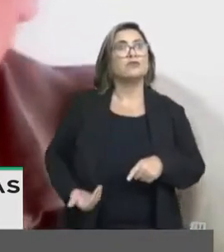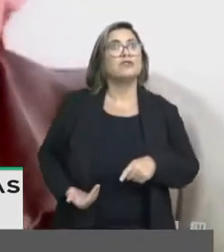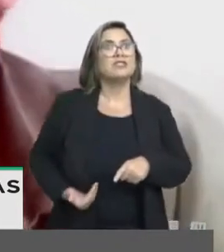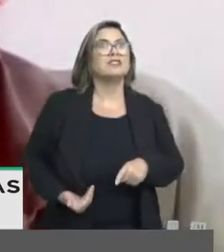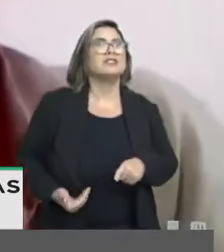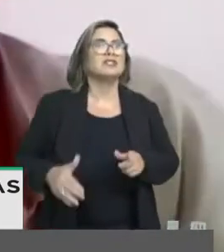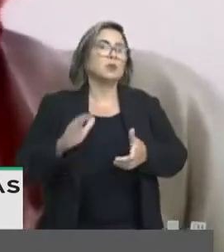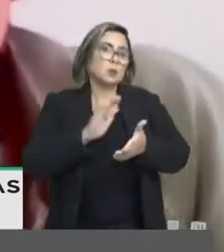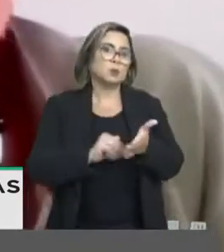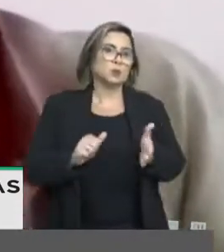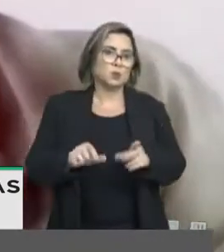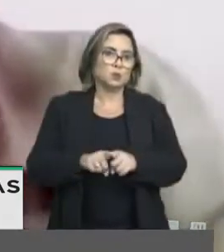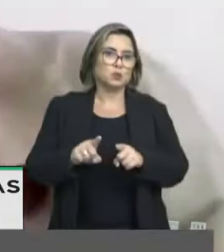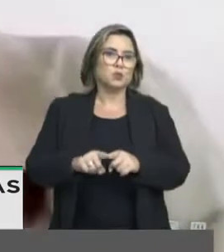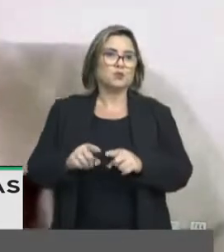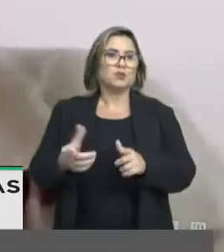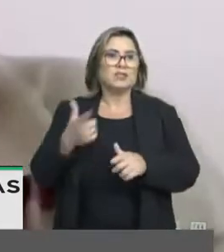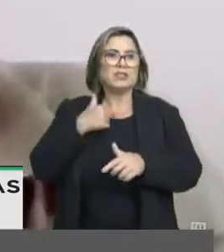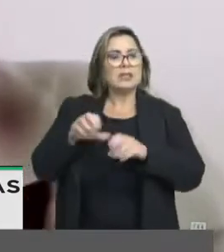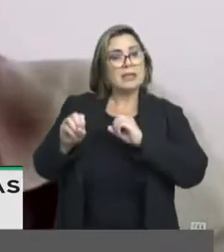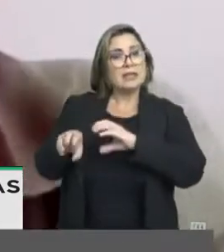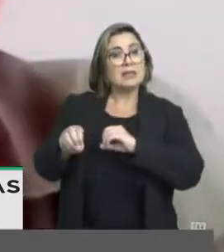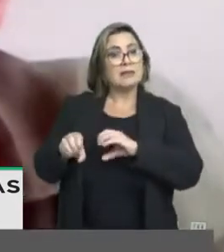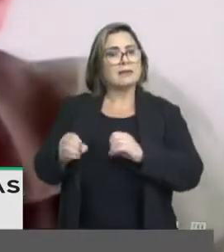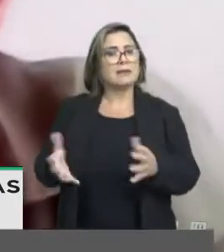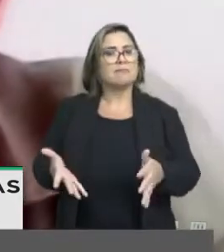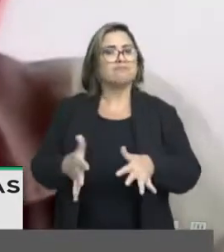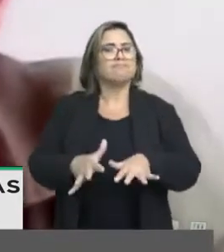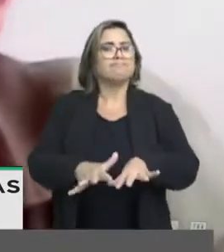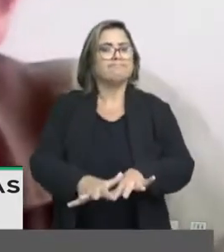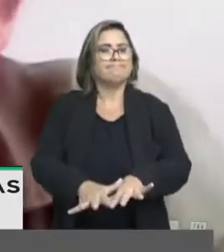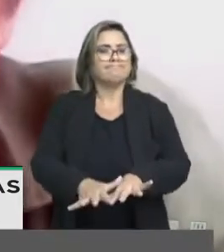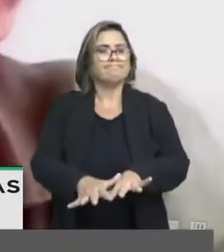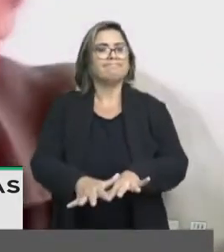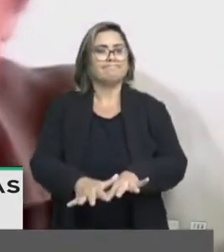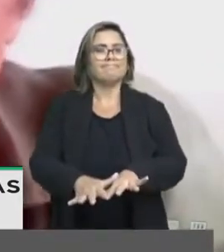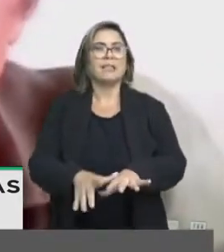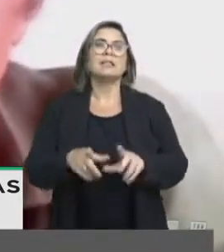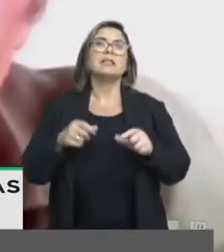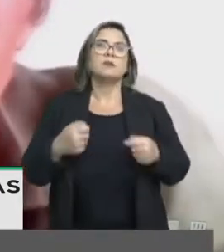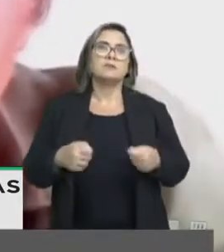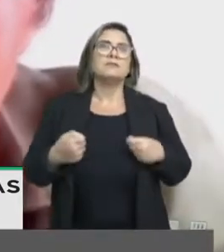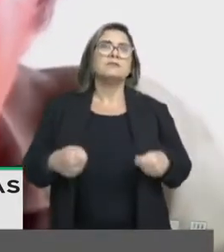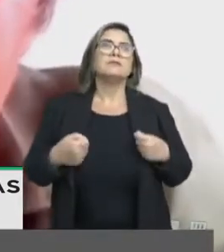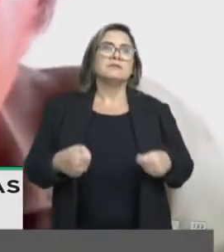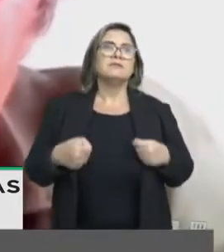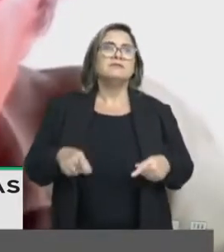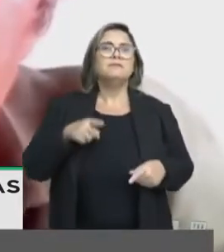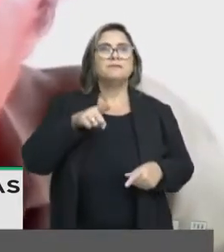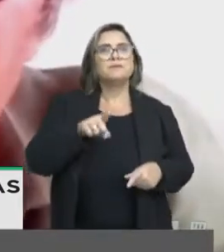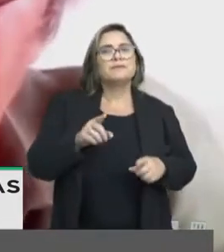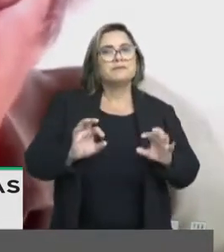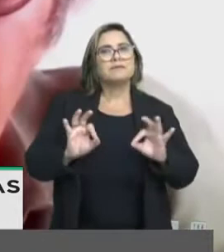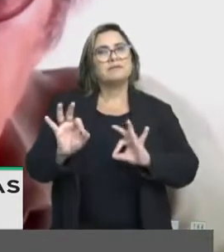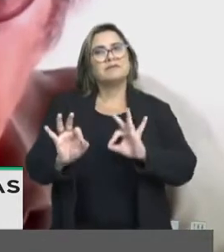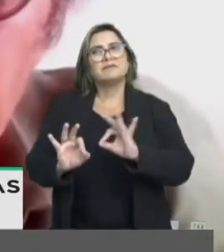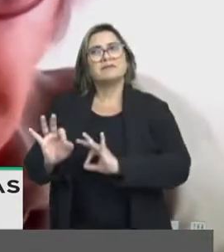desconstruir a educação inclusiva. Então, portanto, é preciso que nós possamos